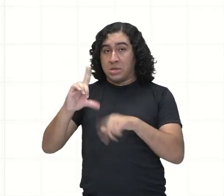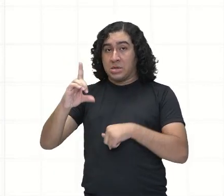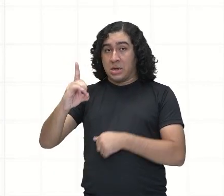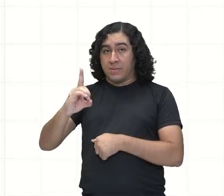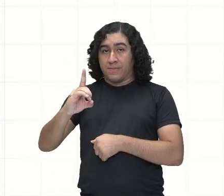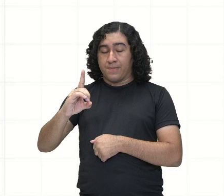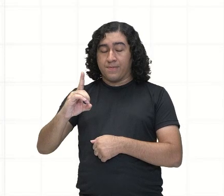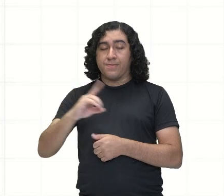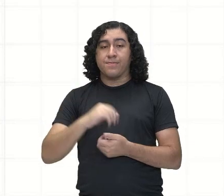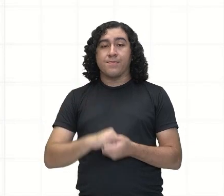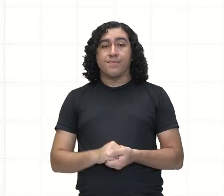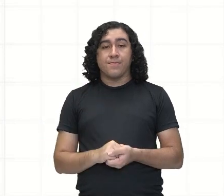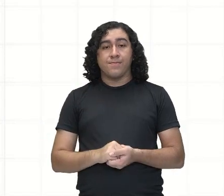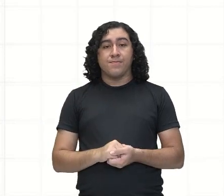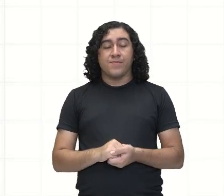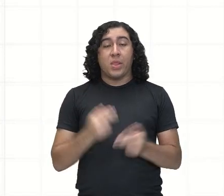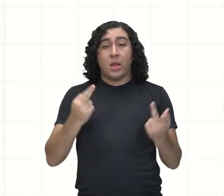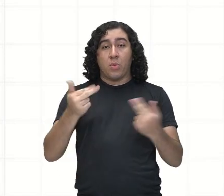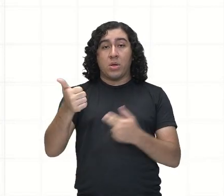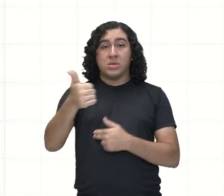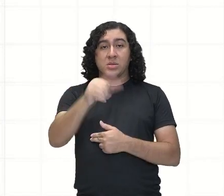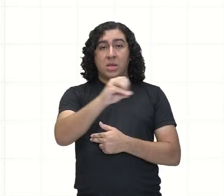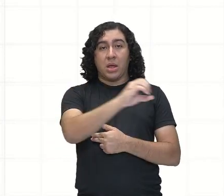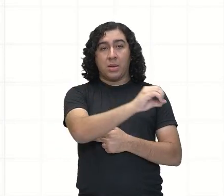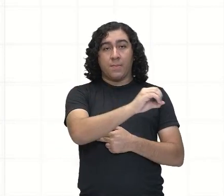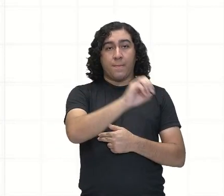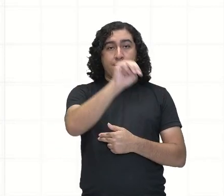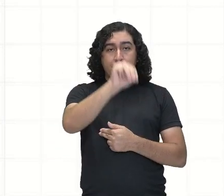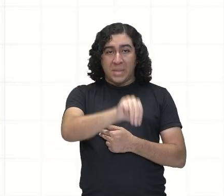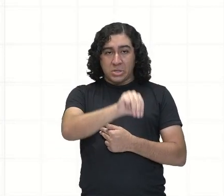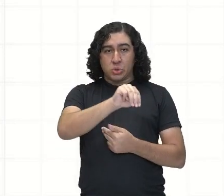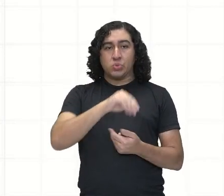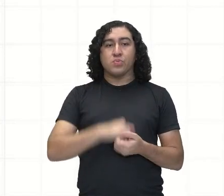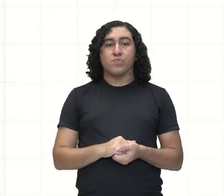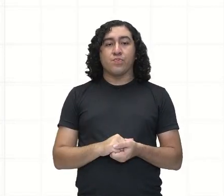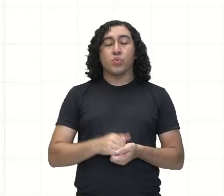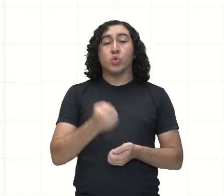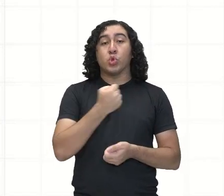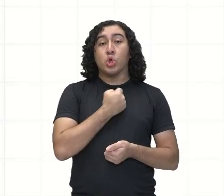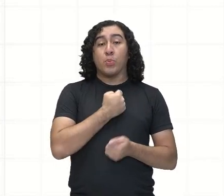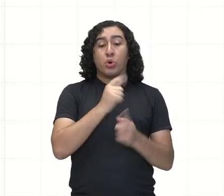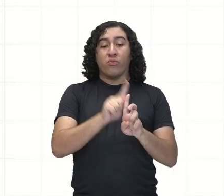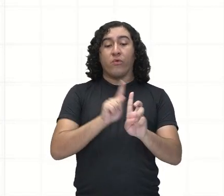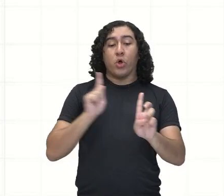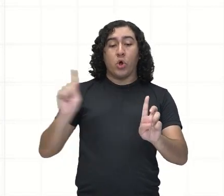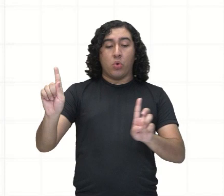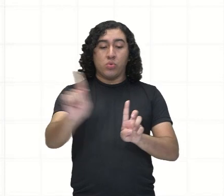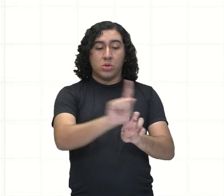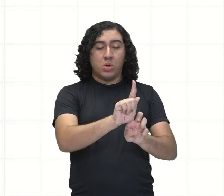diâmetro. Igual a 100 metros. Número de voltas completadas.